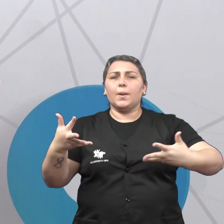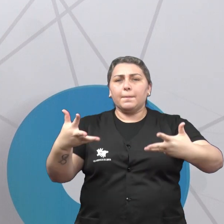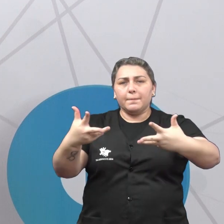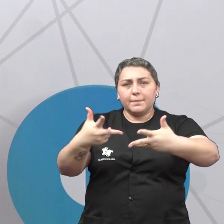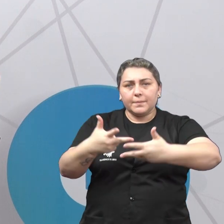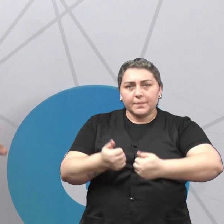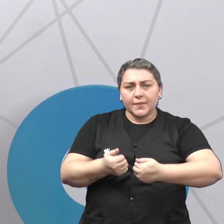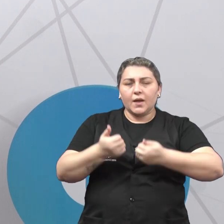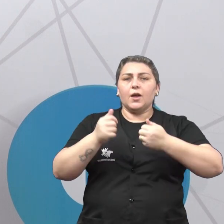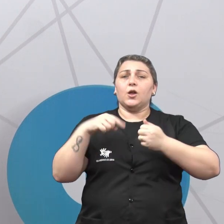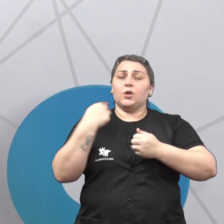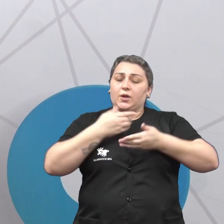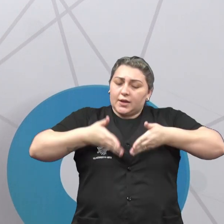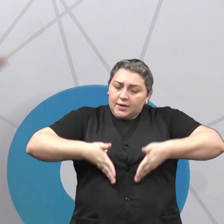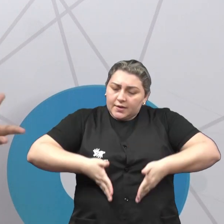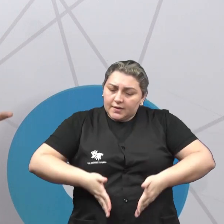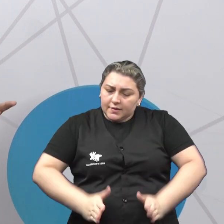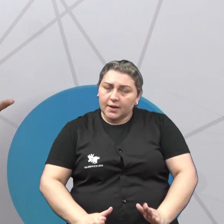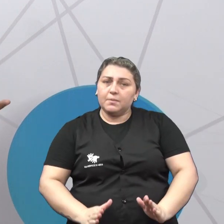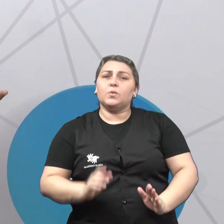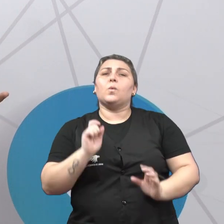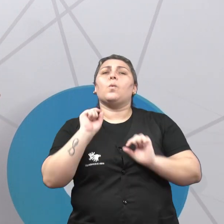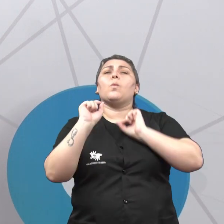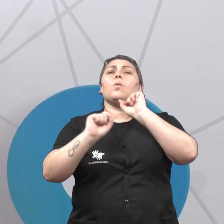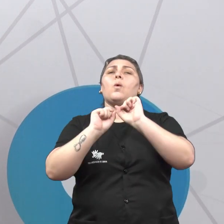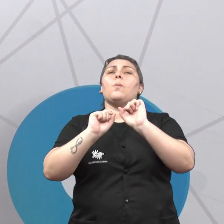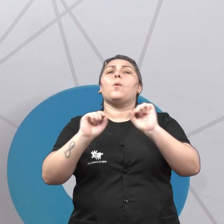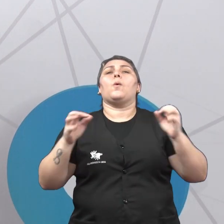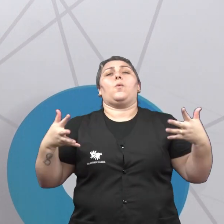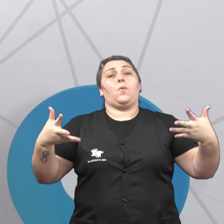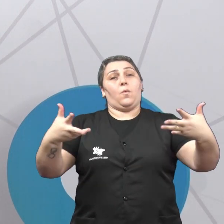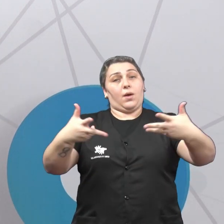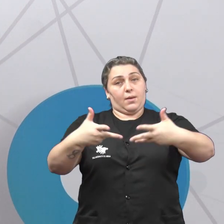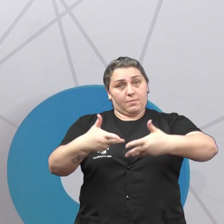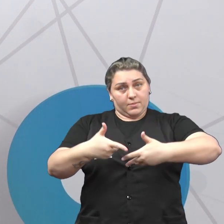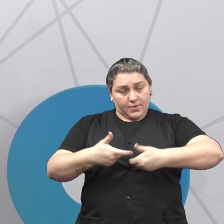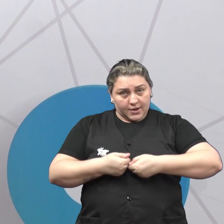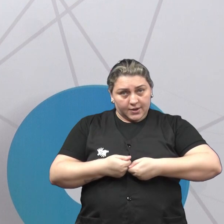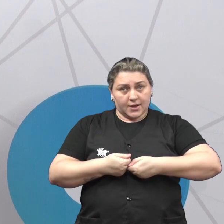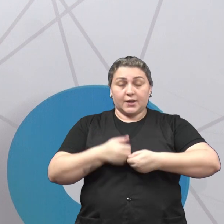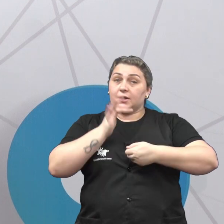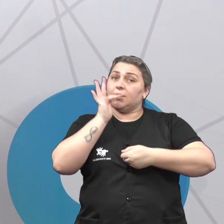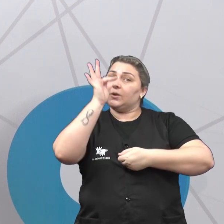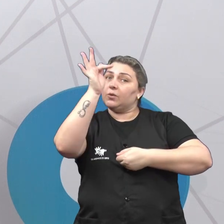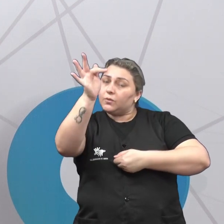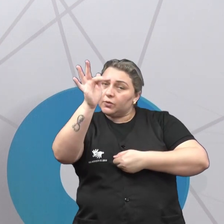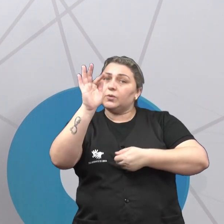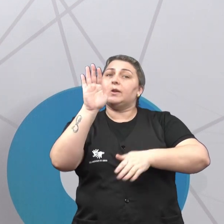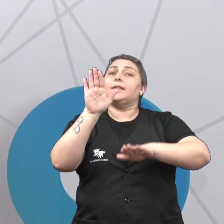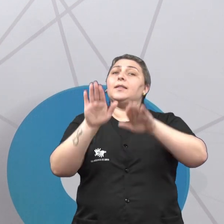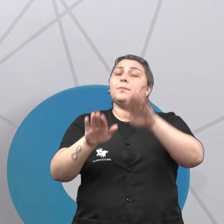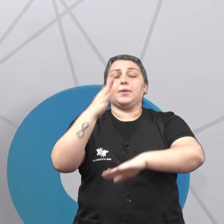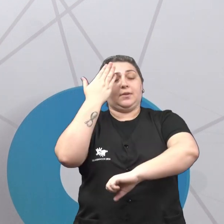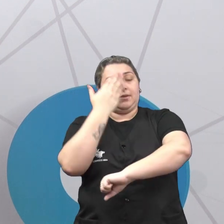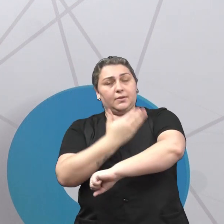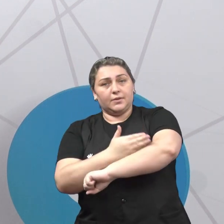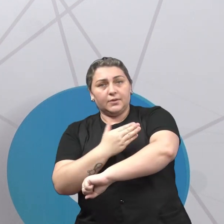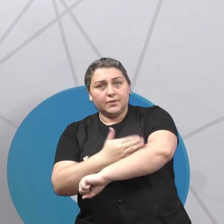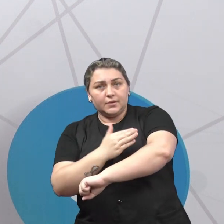Nós nascemos com o quê? Com a habilidade motora, que se torna posteriormente, decorrente às